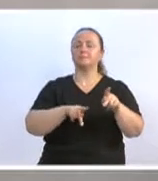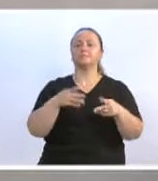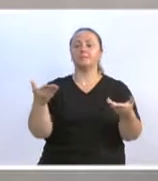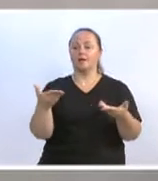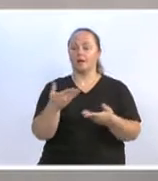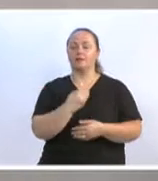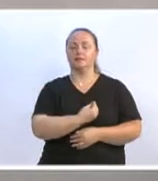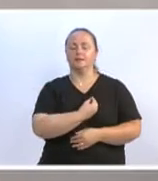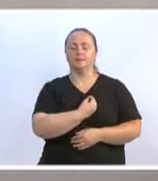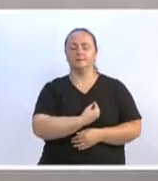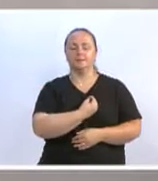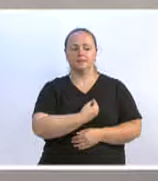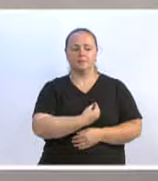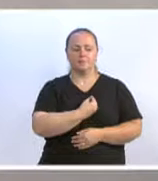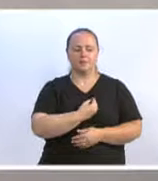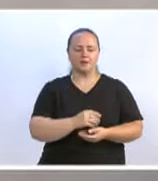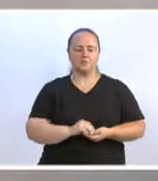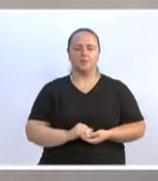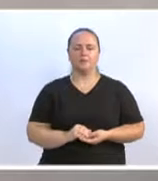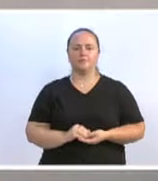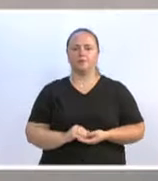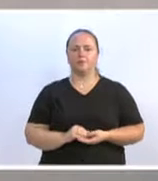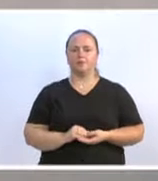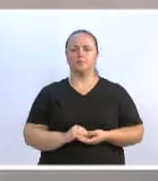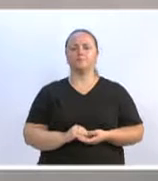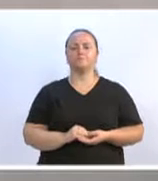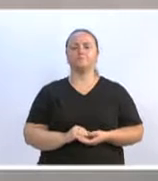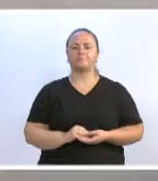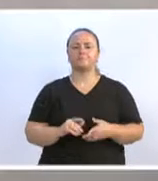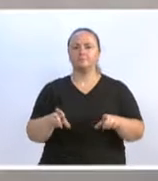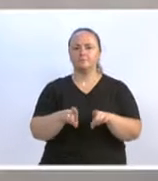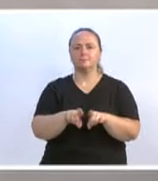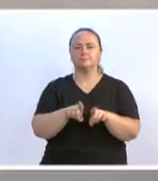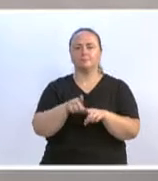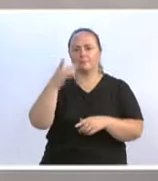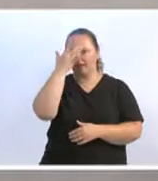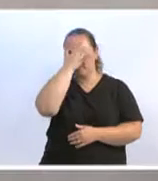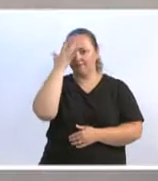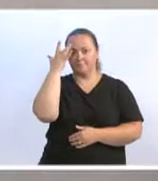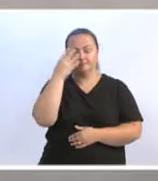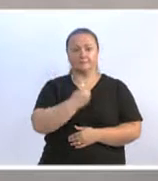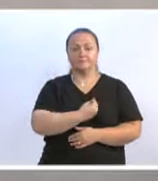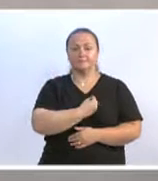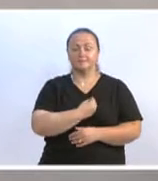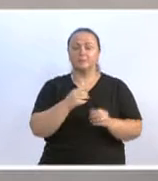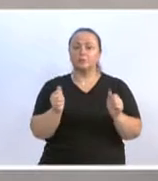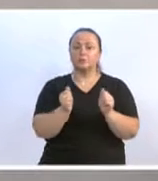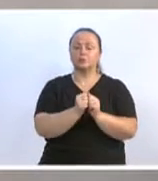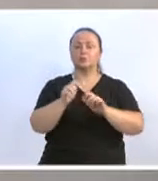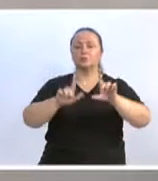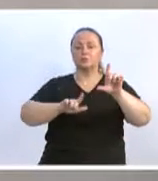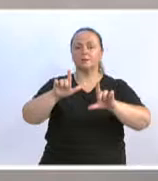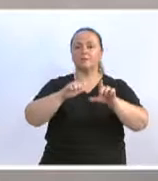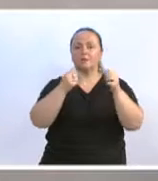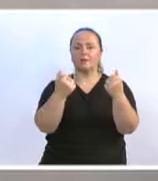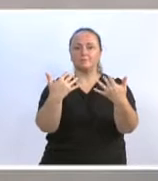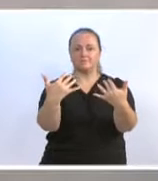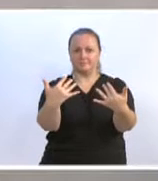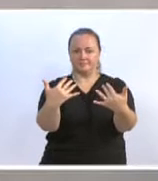Vereadores, especial boa tarde também às pessoas que nos acompanham nesse momento pela TV Legislativa.